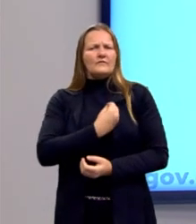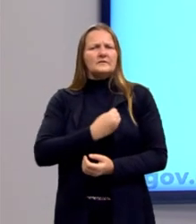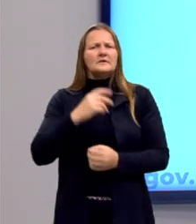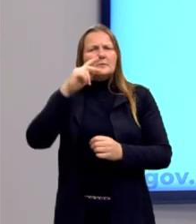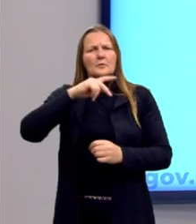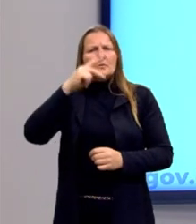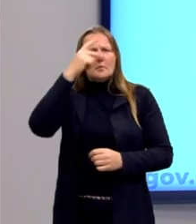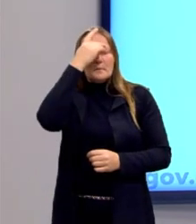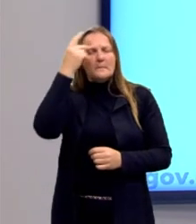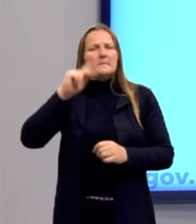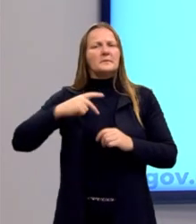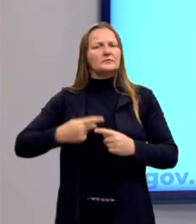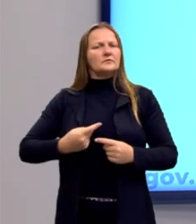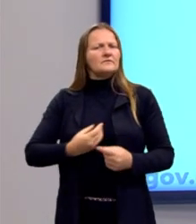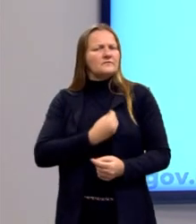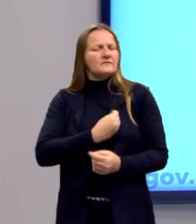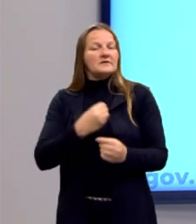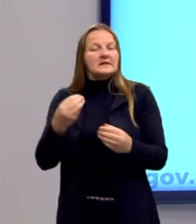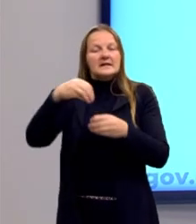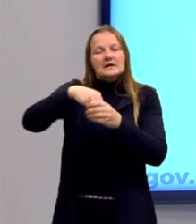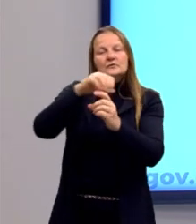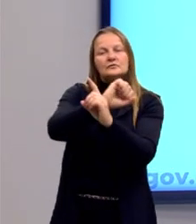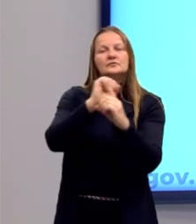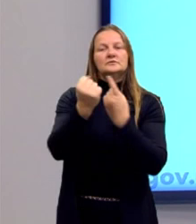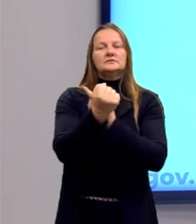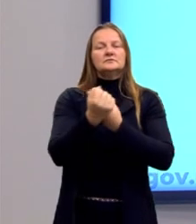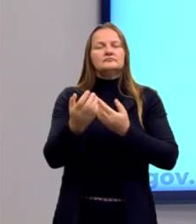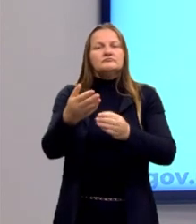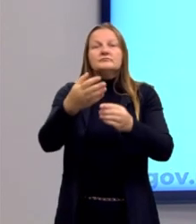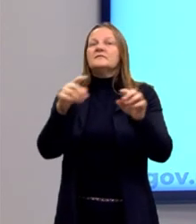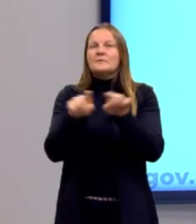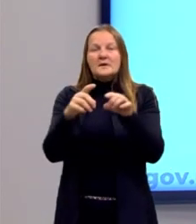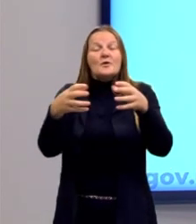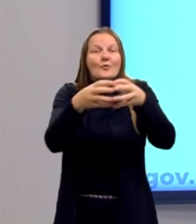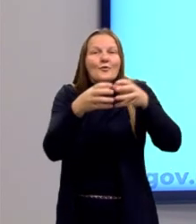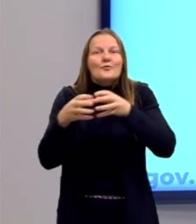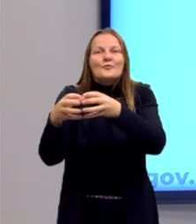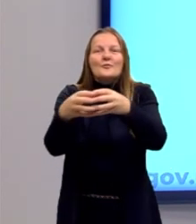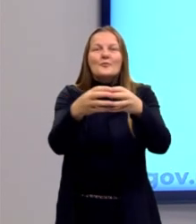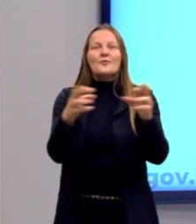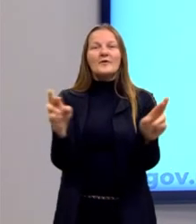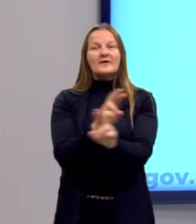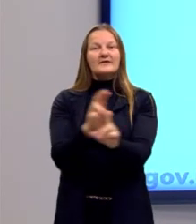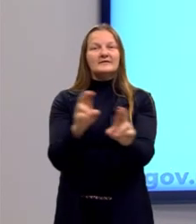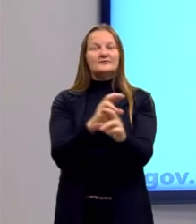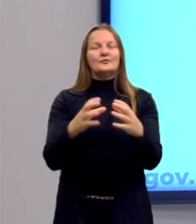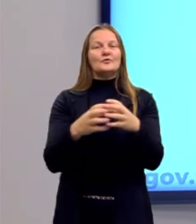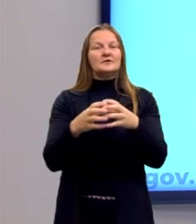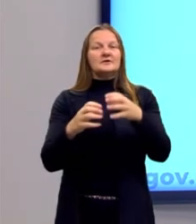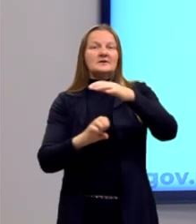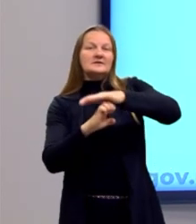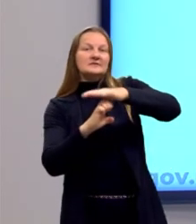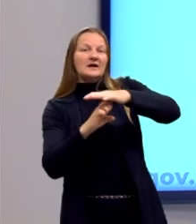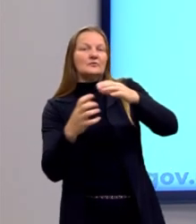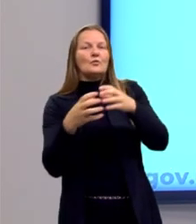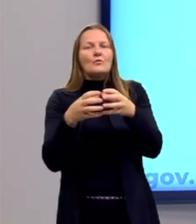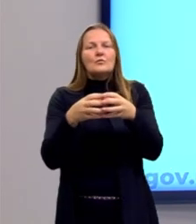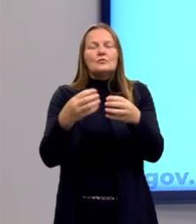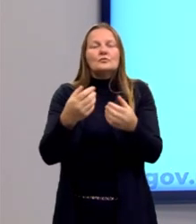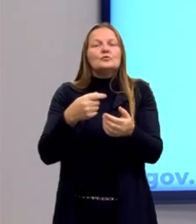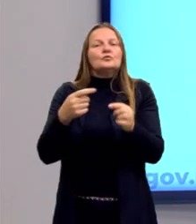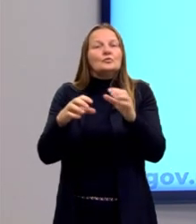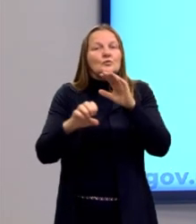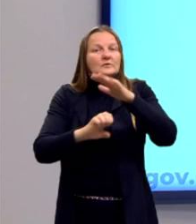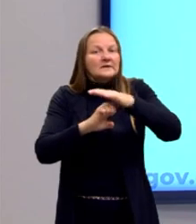individualmente vivem em sociedade e entre si, bem como a sua relação com o Estado e as obrigações que o